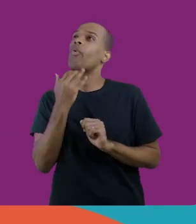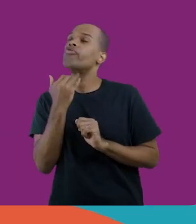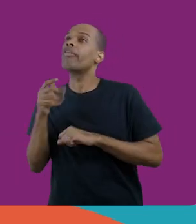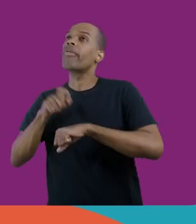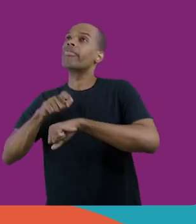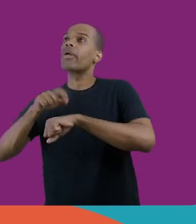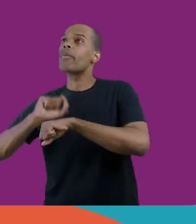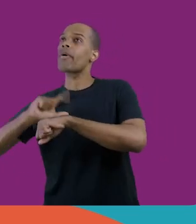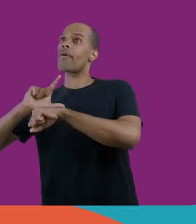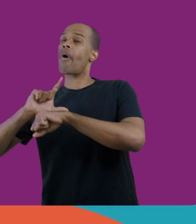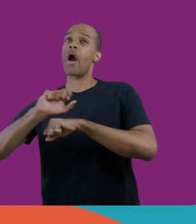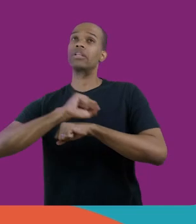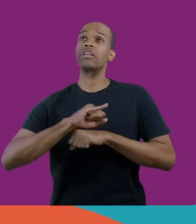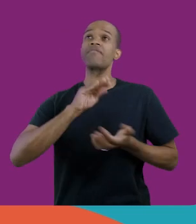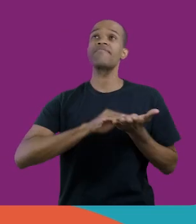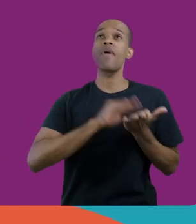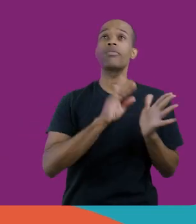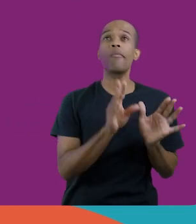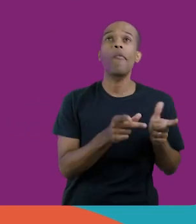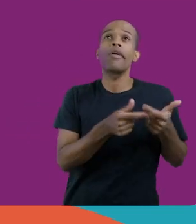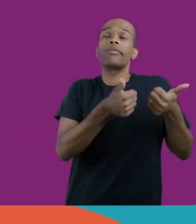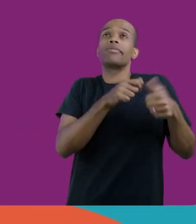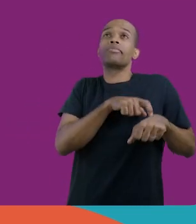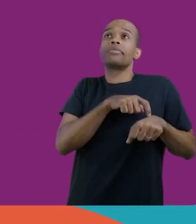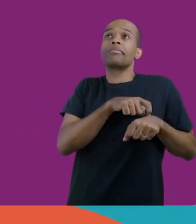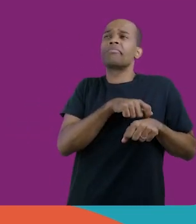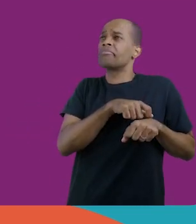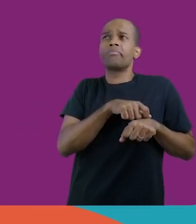tempo se eu não tiver a qualidade do tempo.